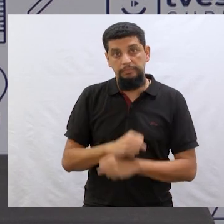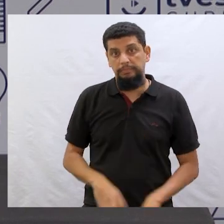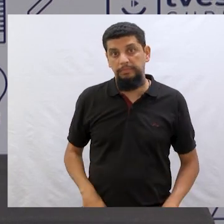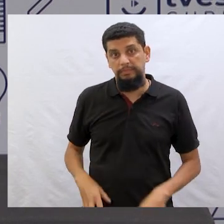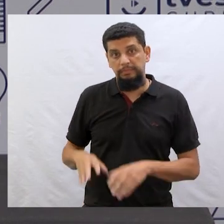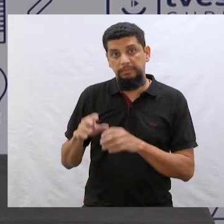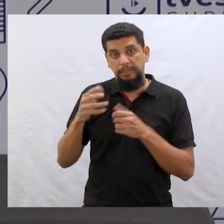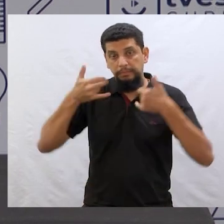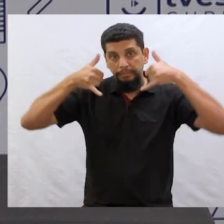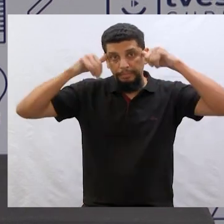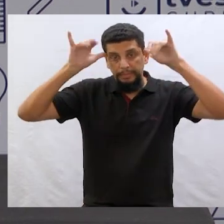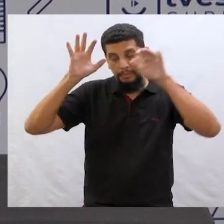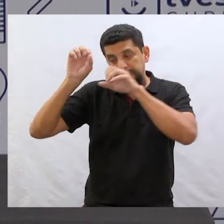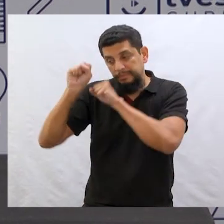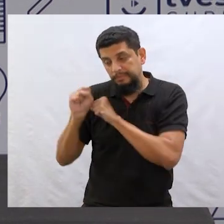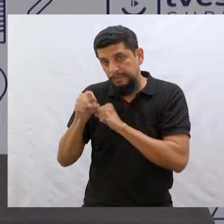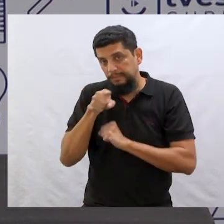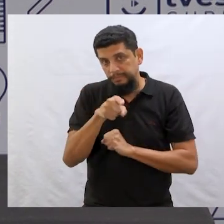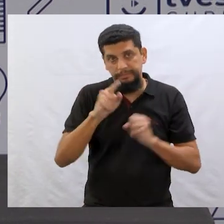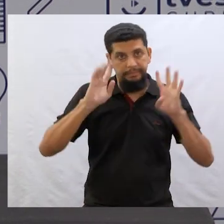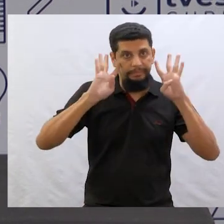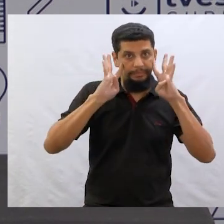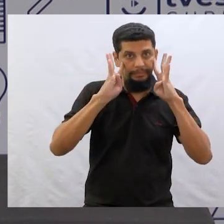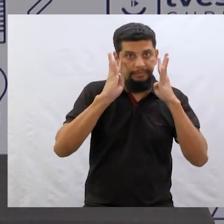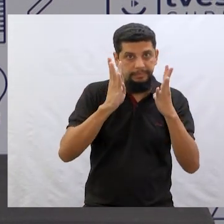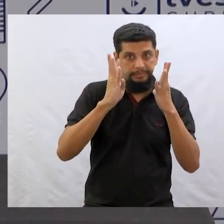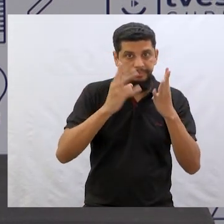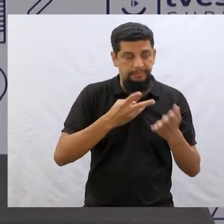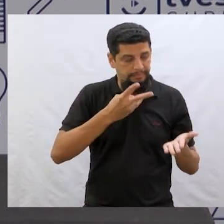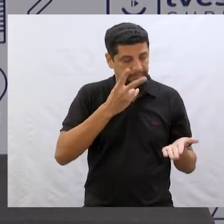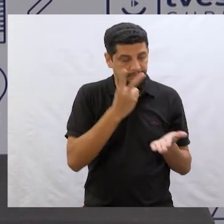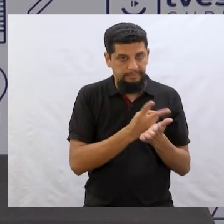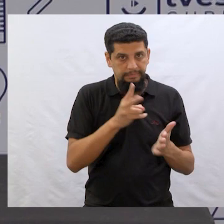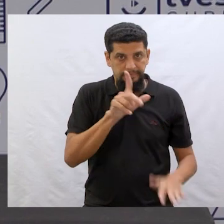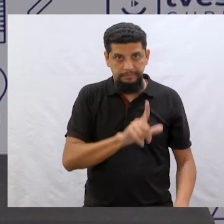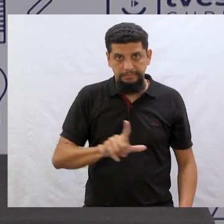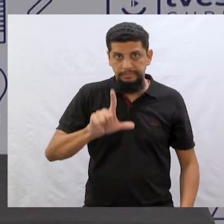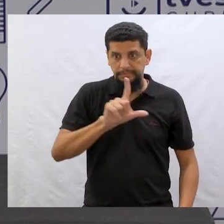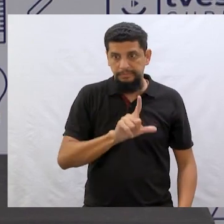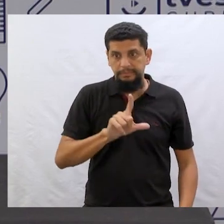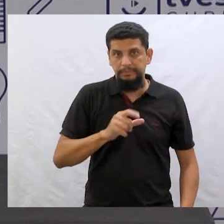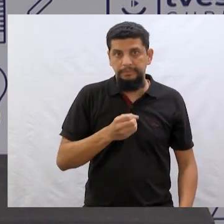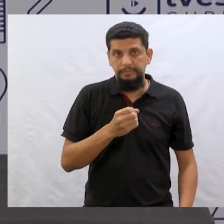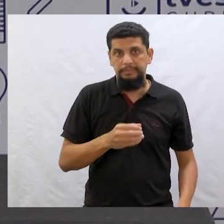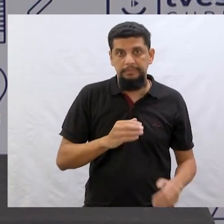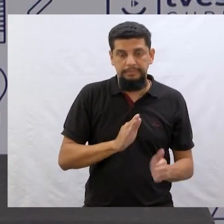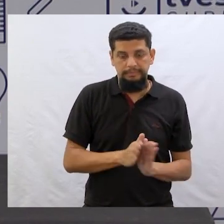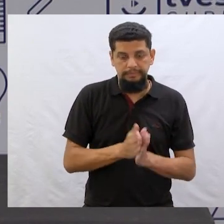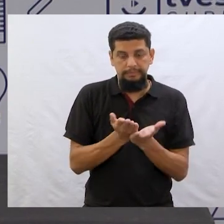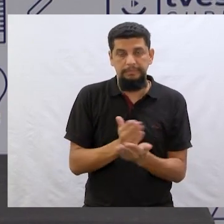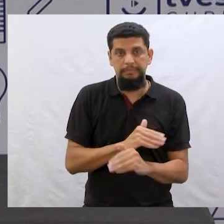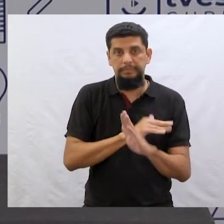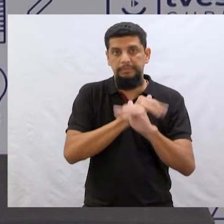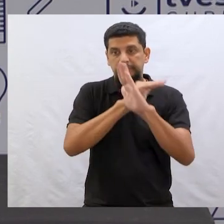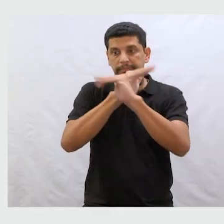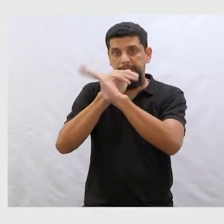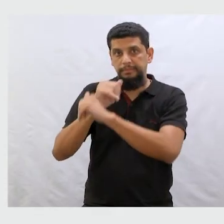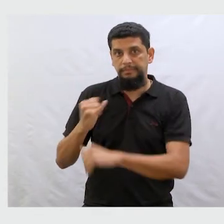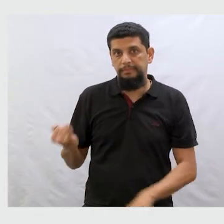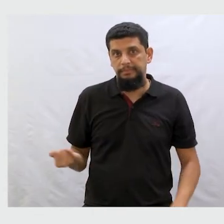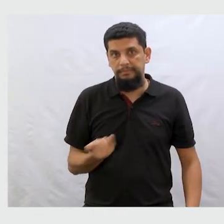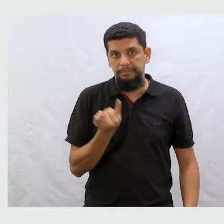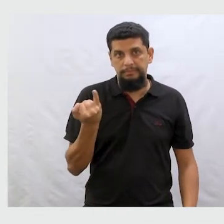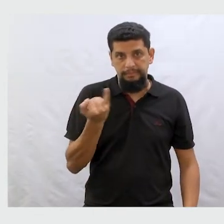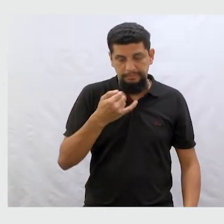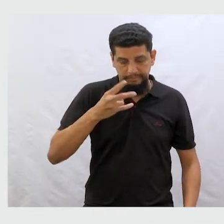conversa pra boi dormir aqui, deixar você prestando mais atenção sempre na literatura. E seja livro pra